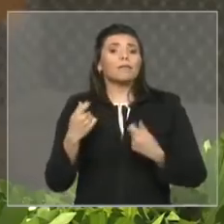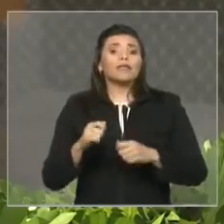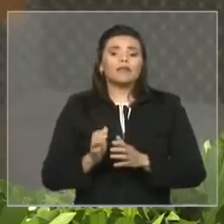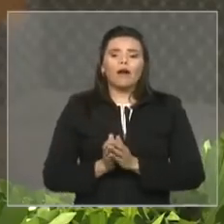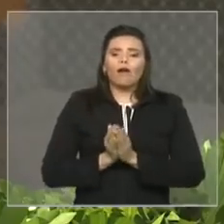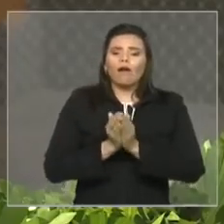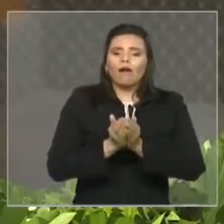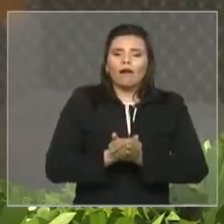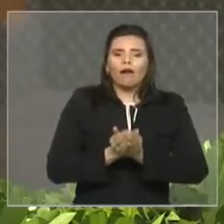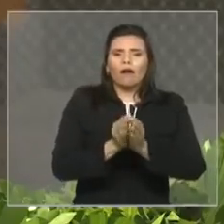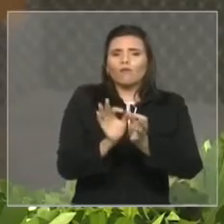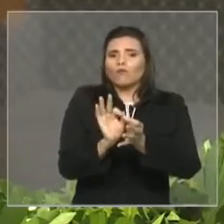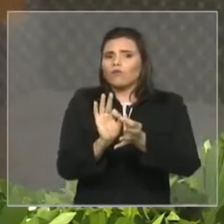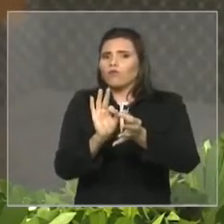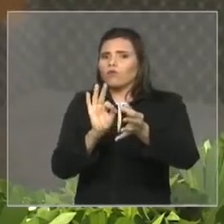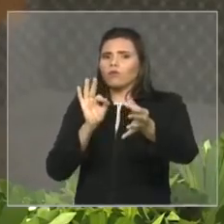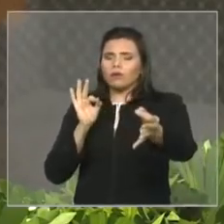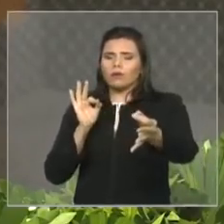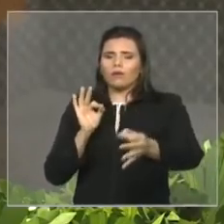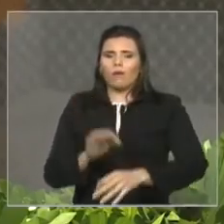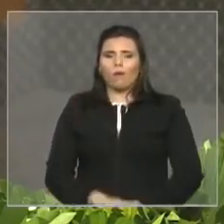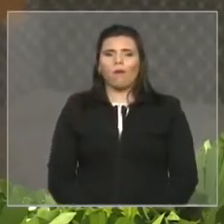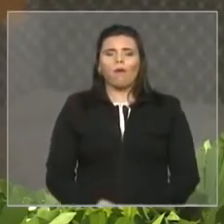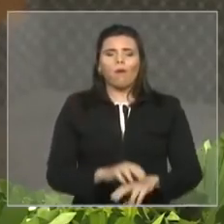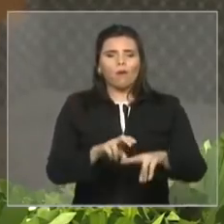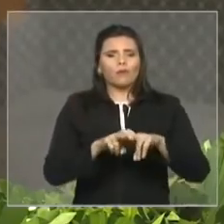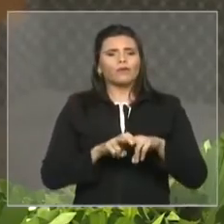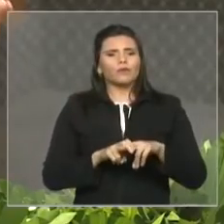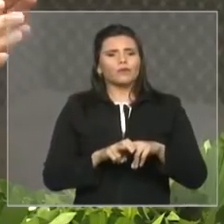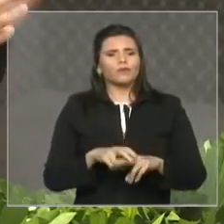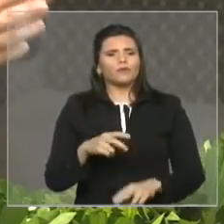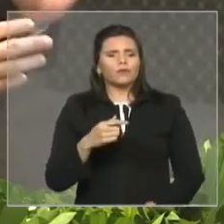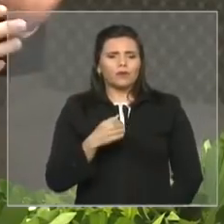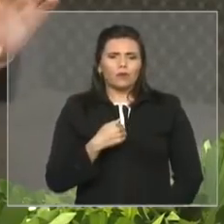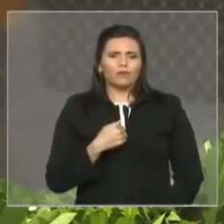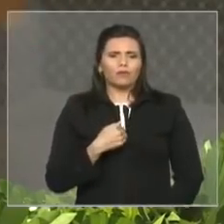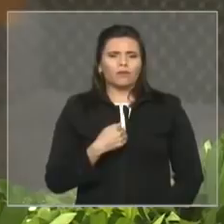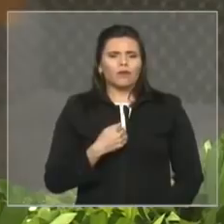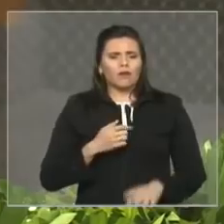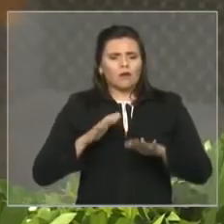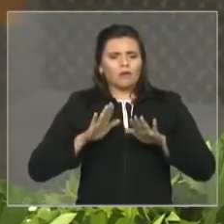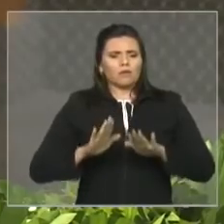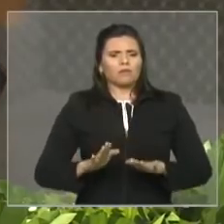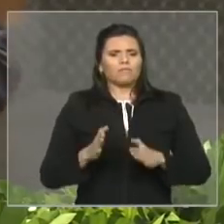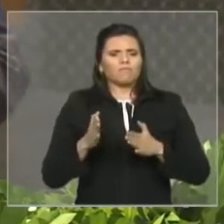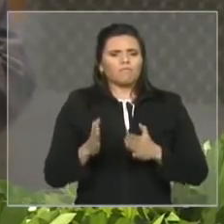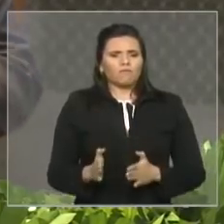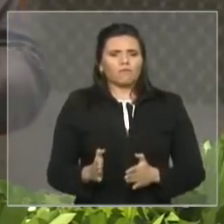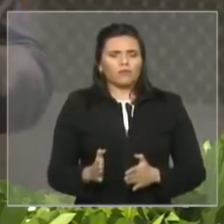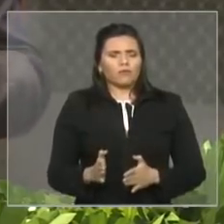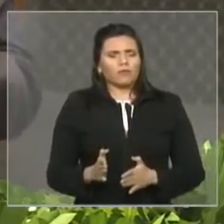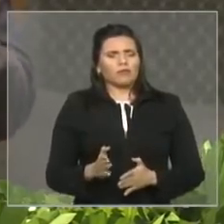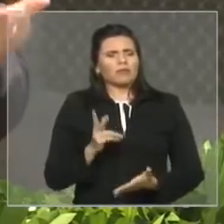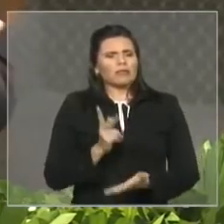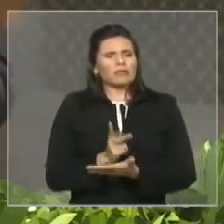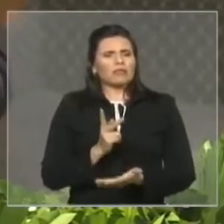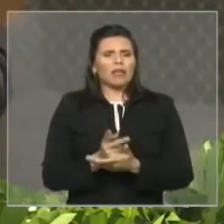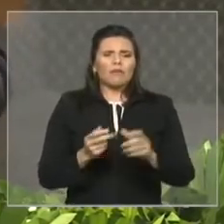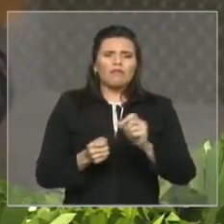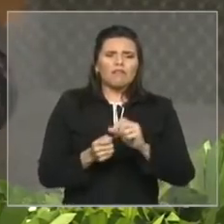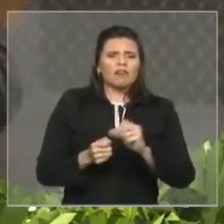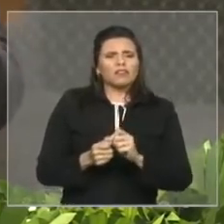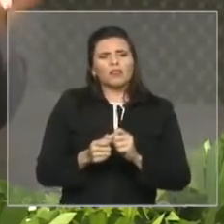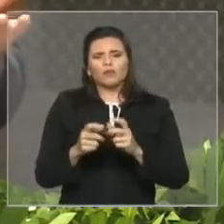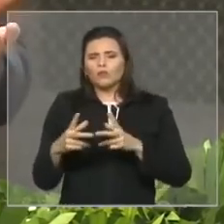experiências acumuladas, mas não o desejo de permanecer no porto seguro de quem sabe tudo,